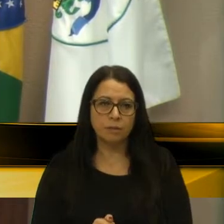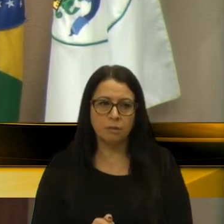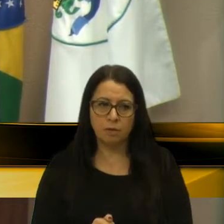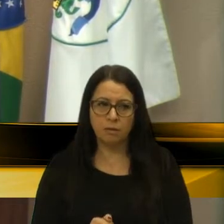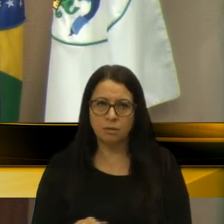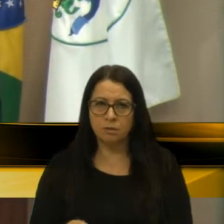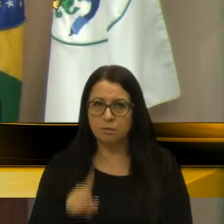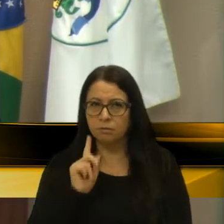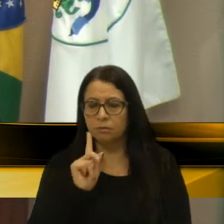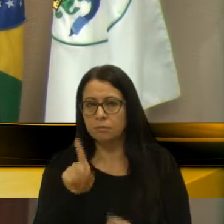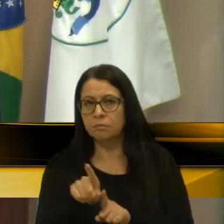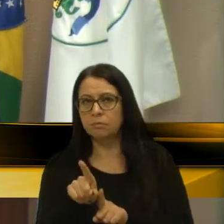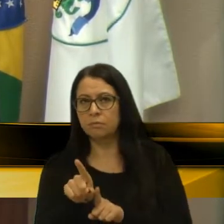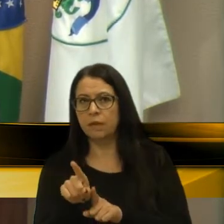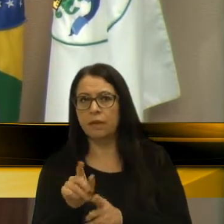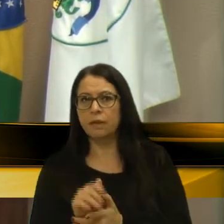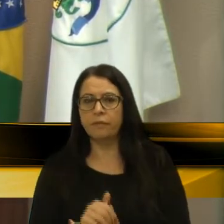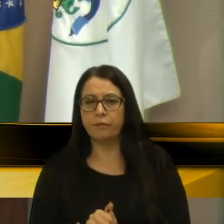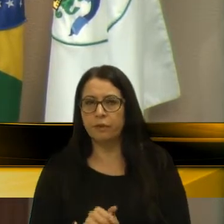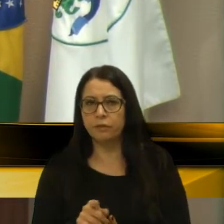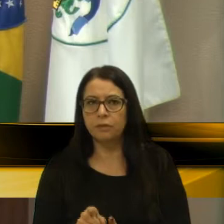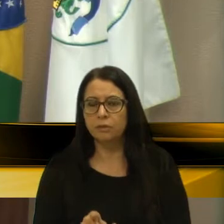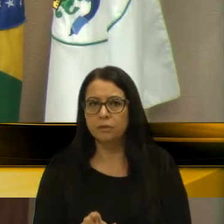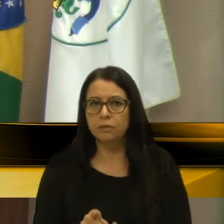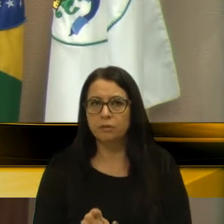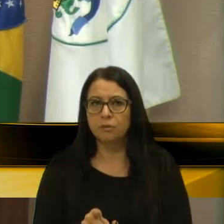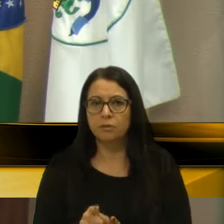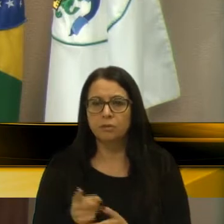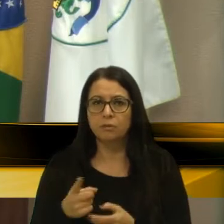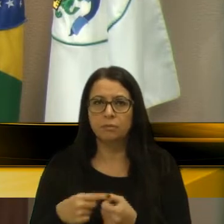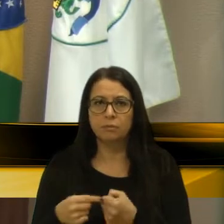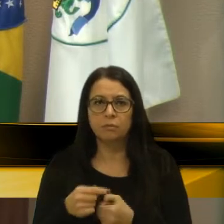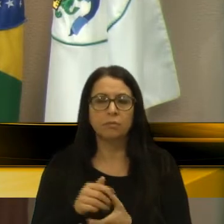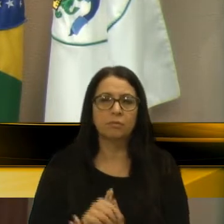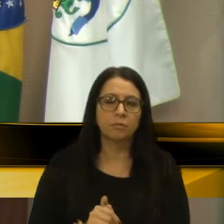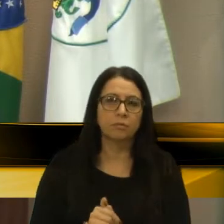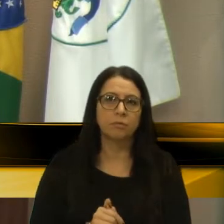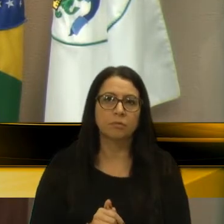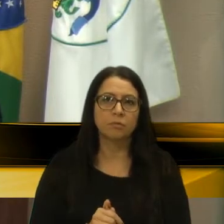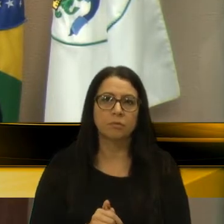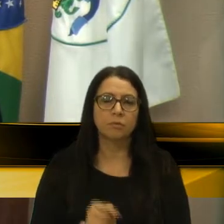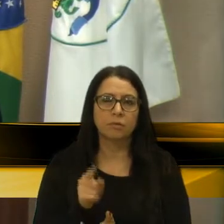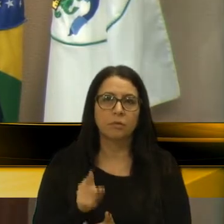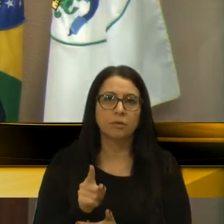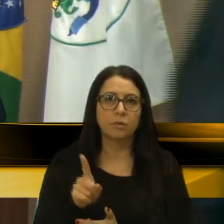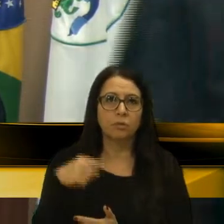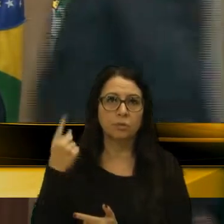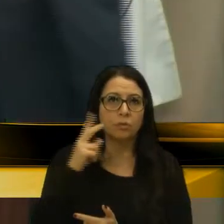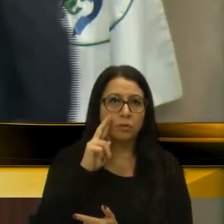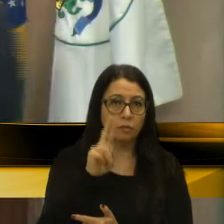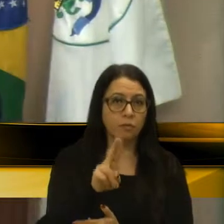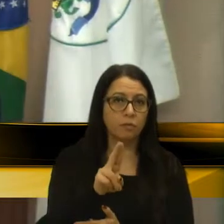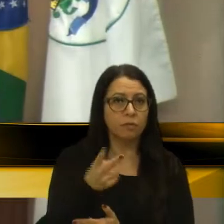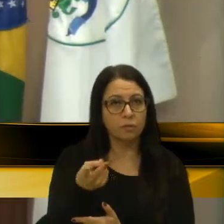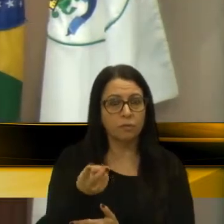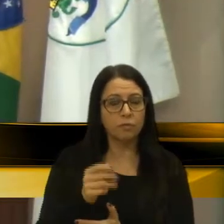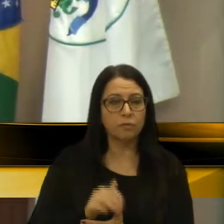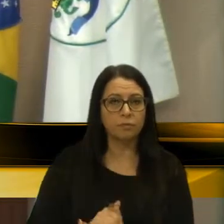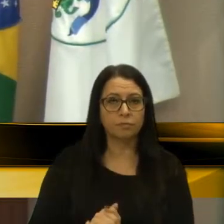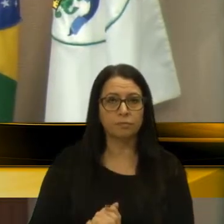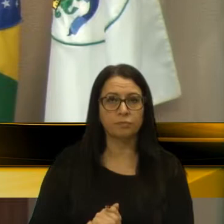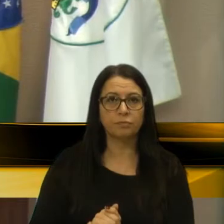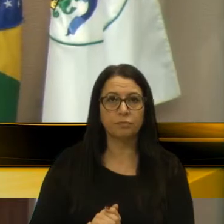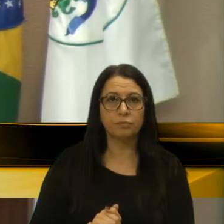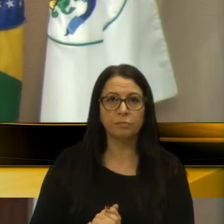dessa burocracia que estamos vivendo aqui na cidade de Caxi do Sul. Que outra cidade, gente sabe que muito é isso, é questão de meses,